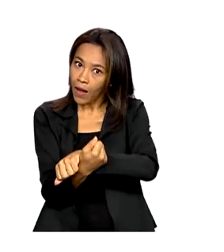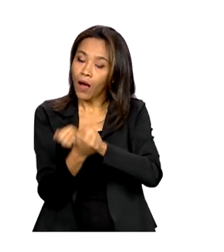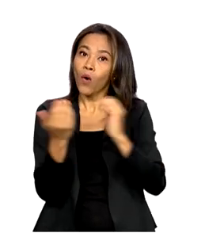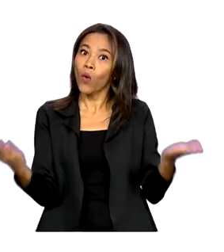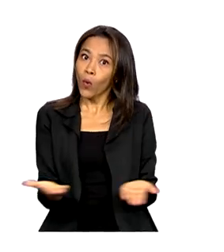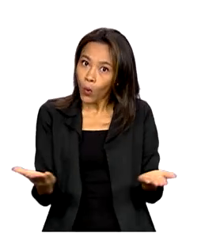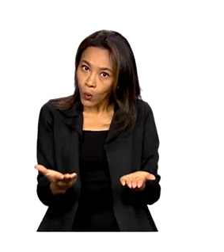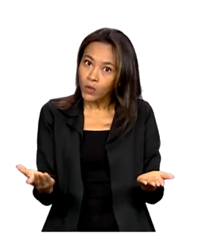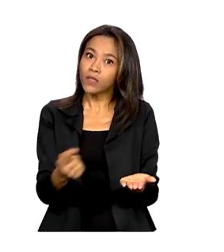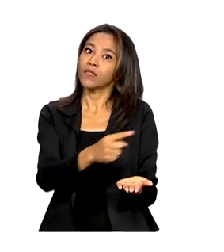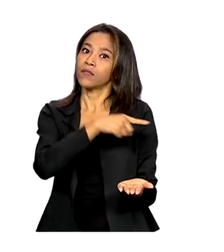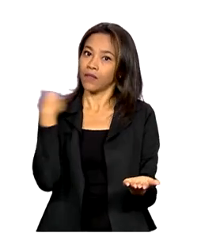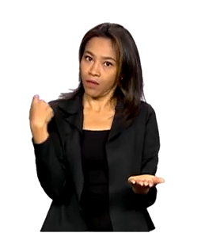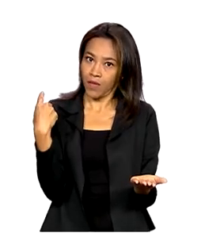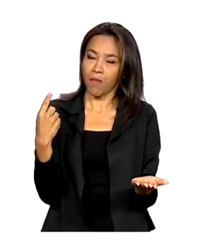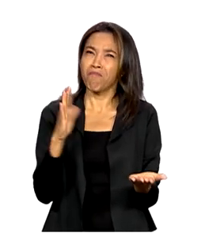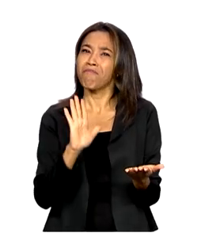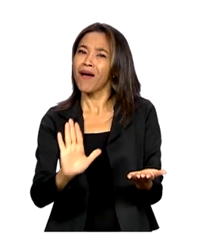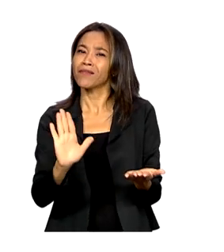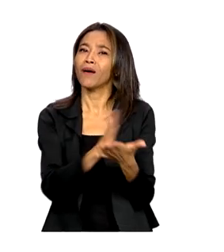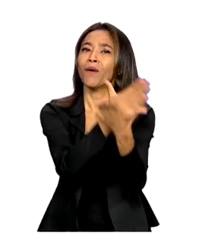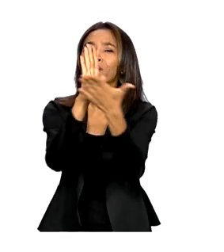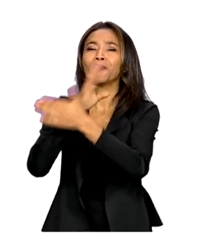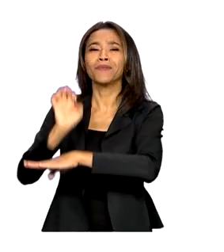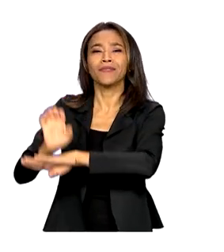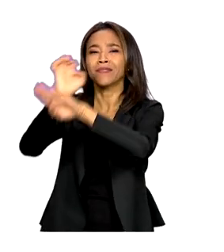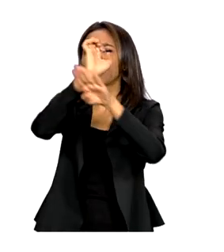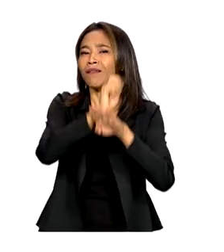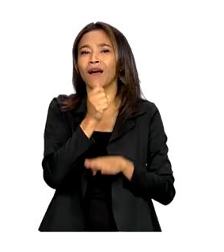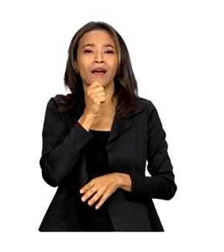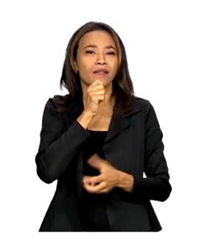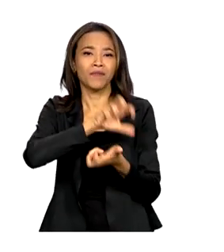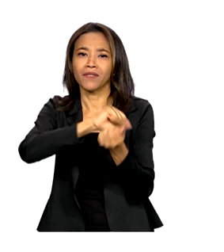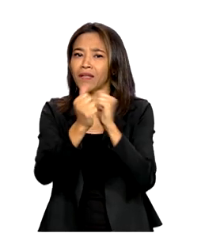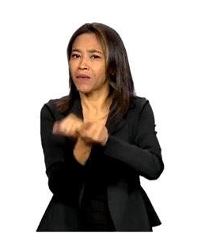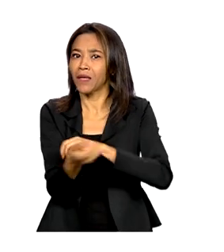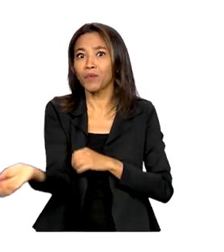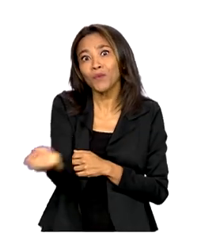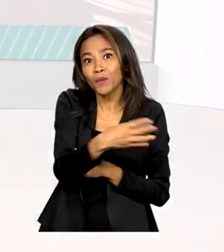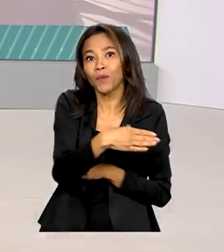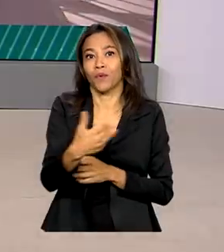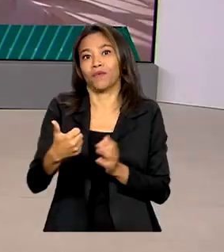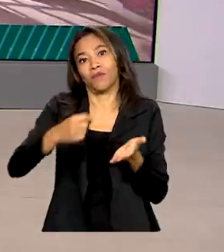hoje, mas alguns estados ainda não tinham se adaptado para a emissão do novo documento.